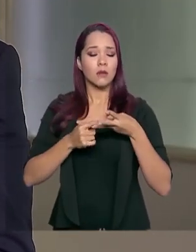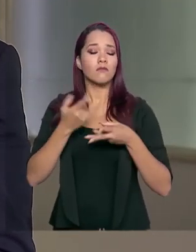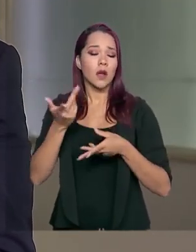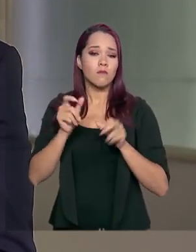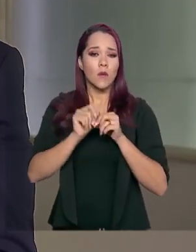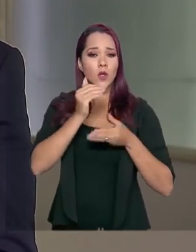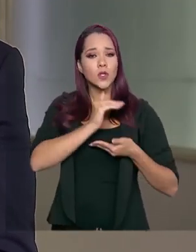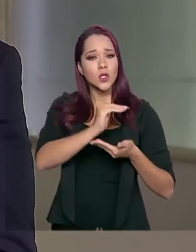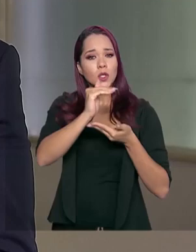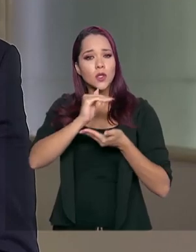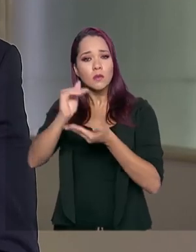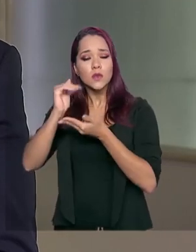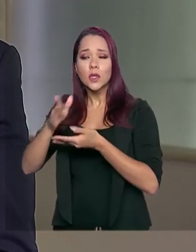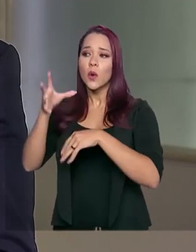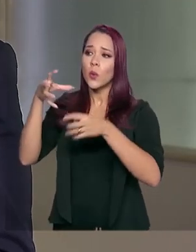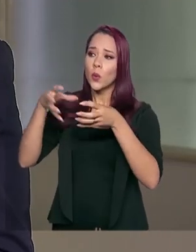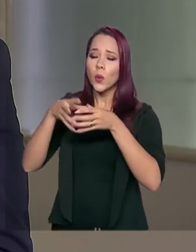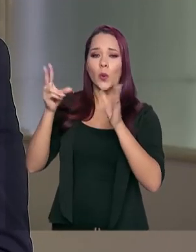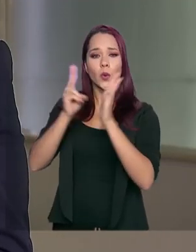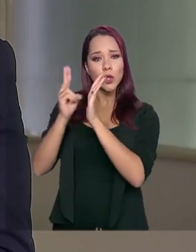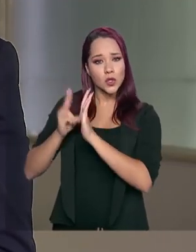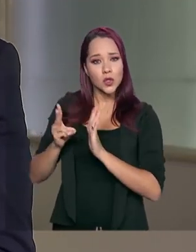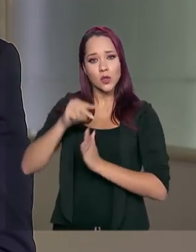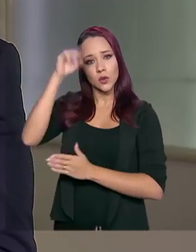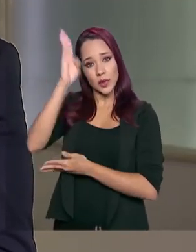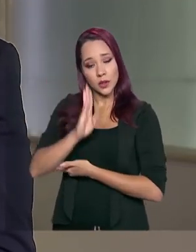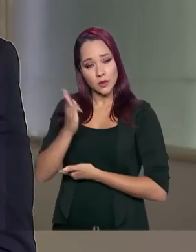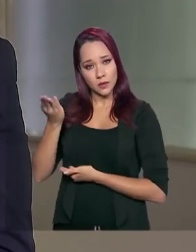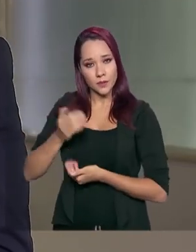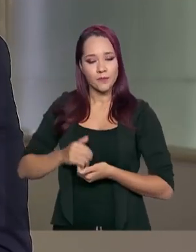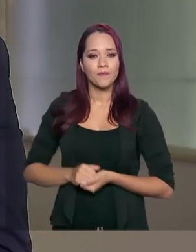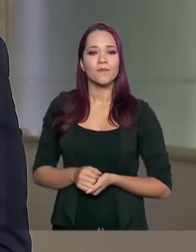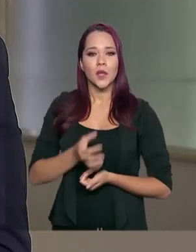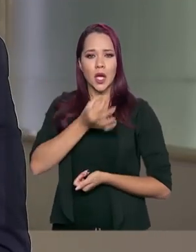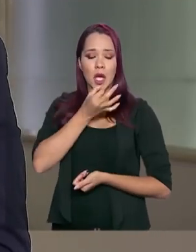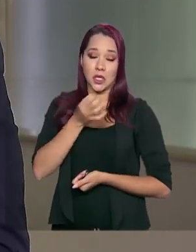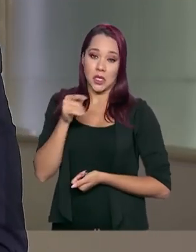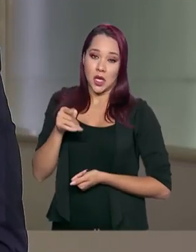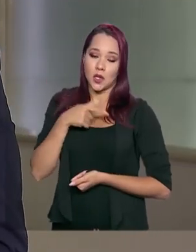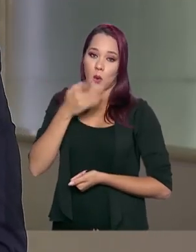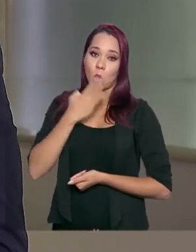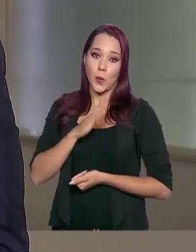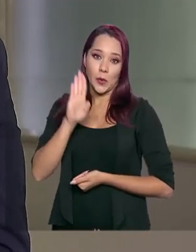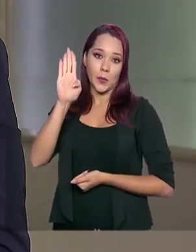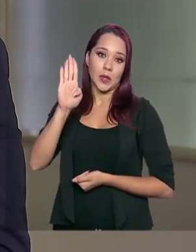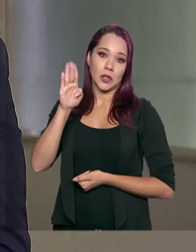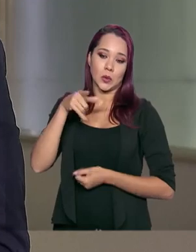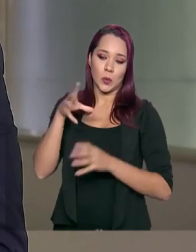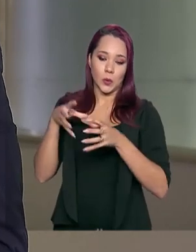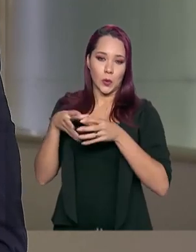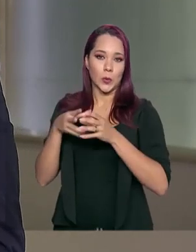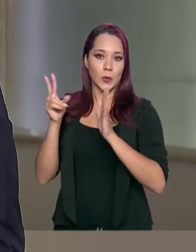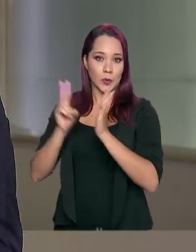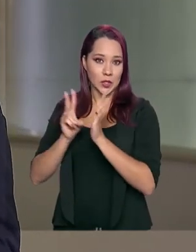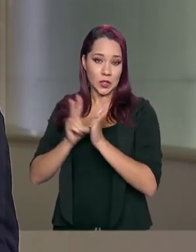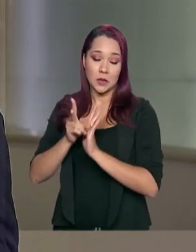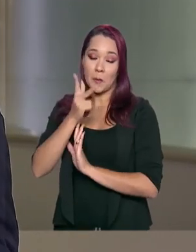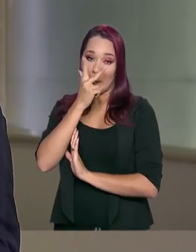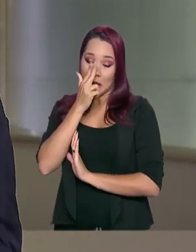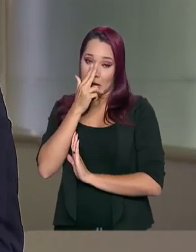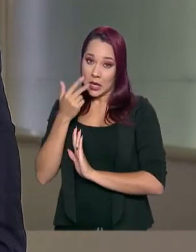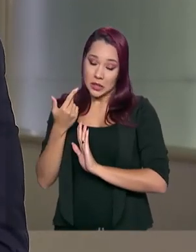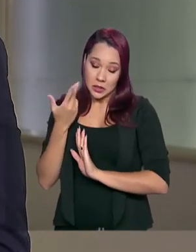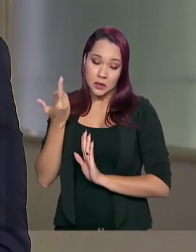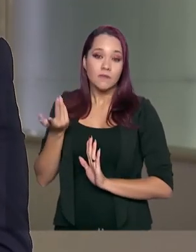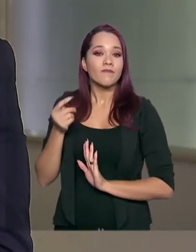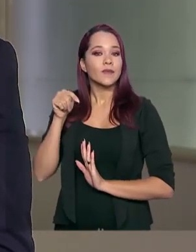fazer a distribuição às aldeias indígenas. Eu acho que, já que ele tem um compromisso tão grande com a causa indígena, como aparentemente demonstra